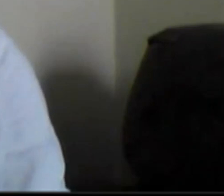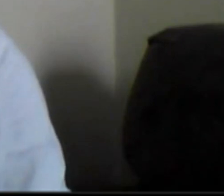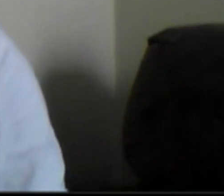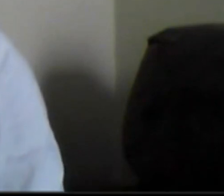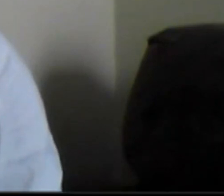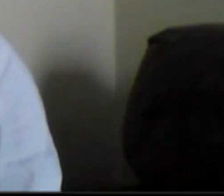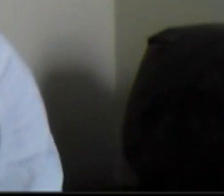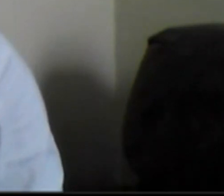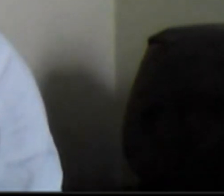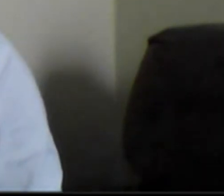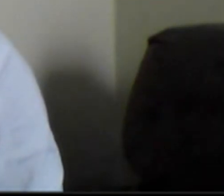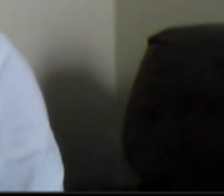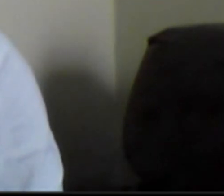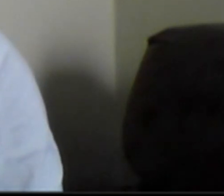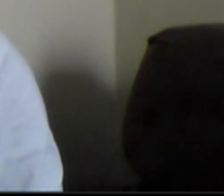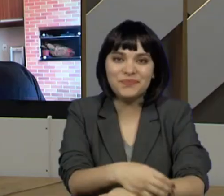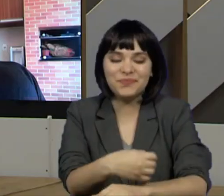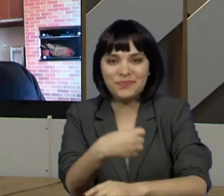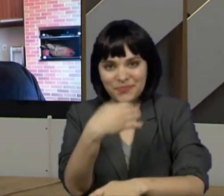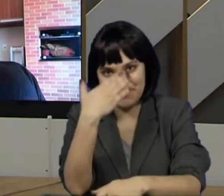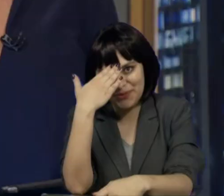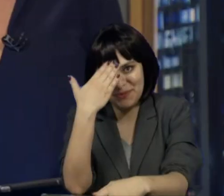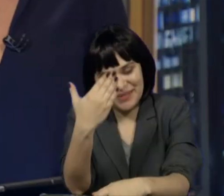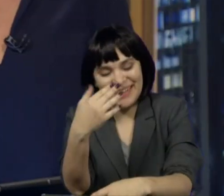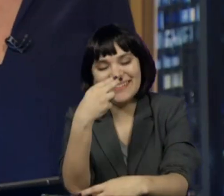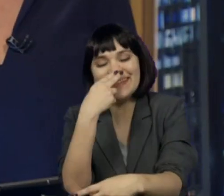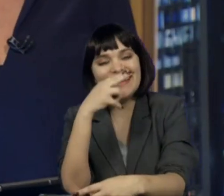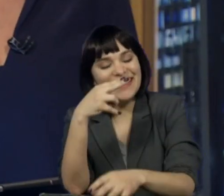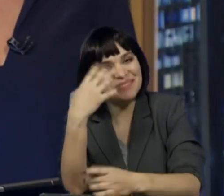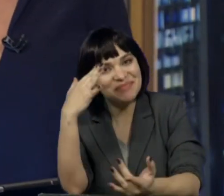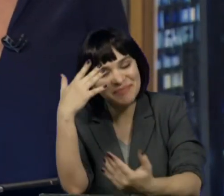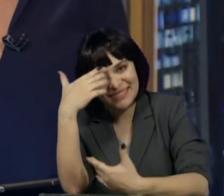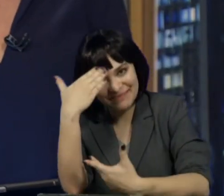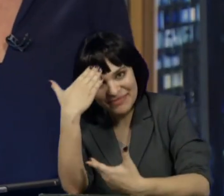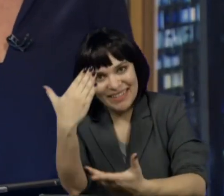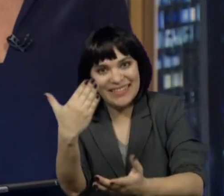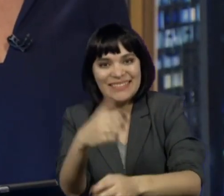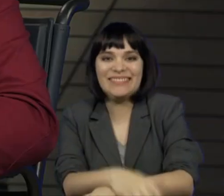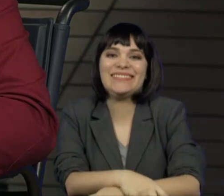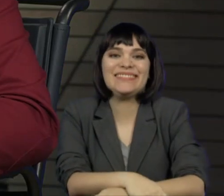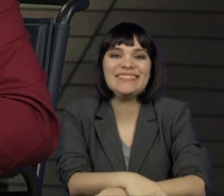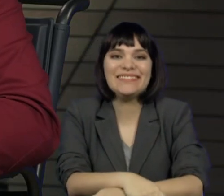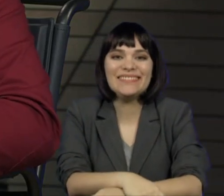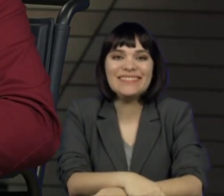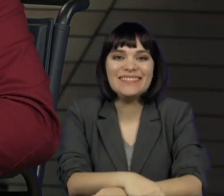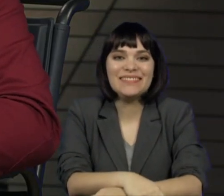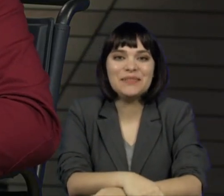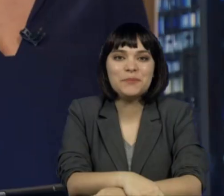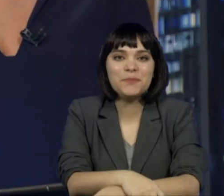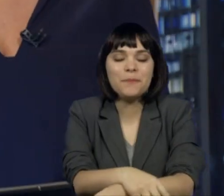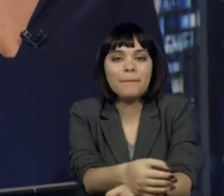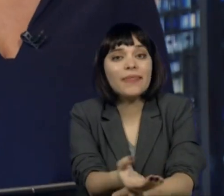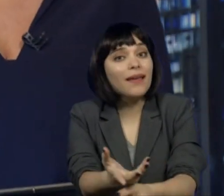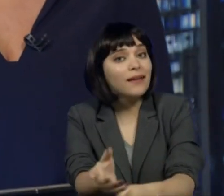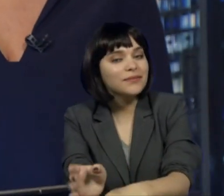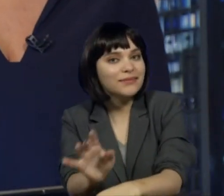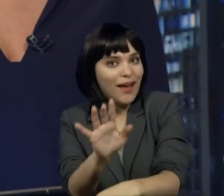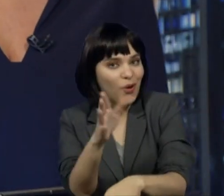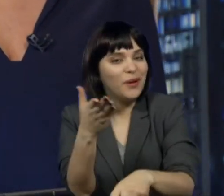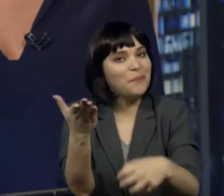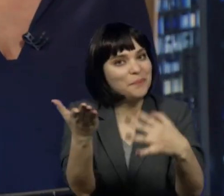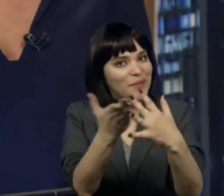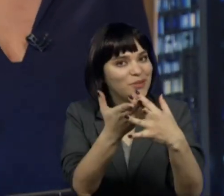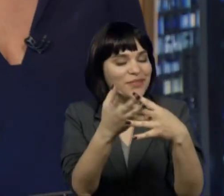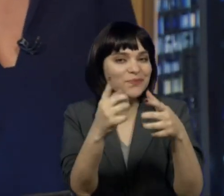Imagina, eu que agradeço. Tchau, tchau. Obrigada, Hélio. Parabéns pelo trabalho e até a próxima. Até a próxima, Andresa. A gente faz uma